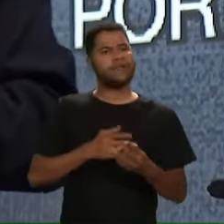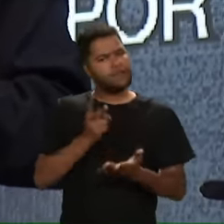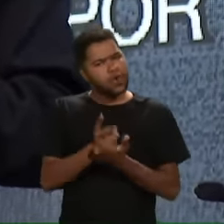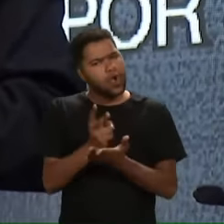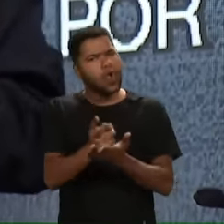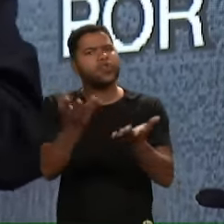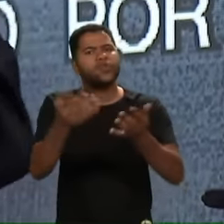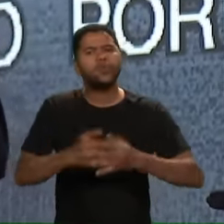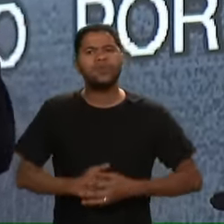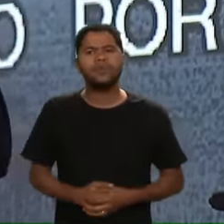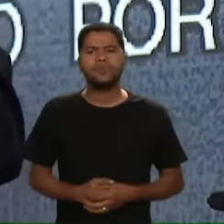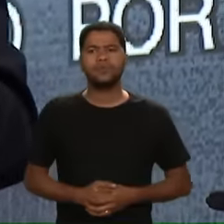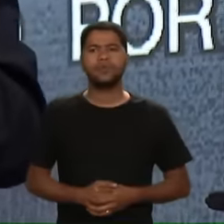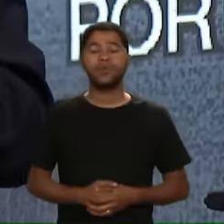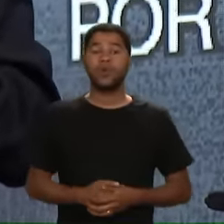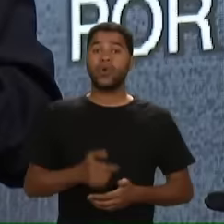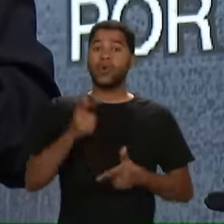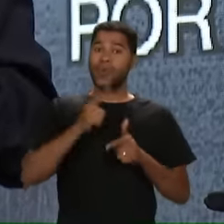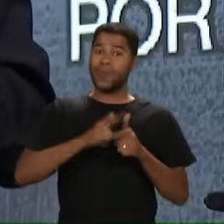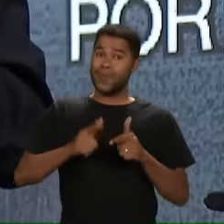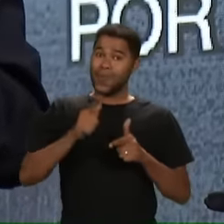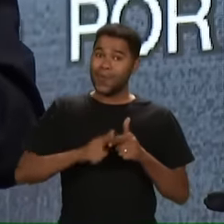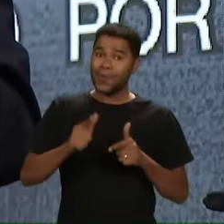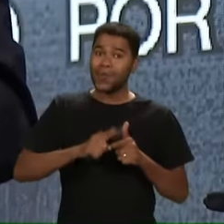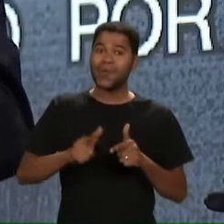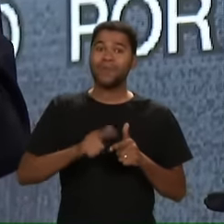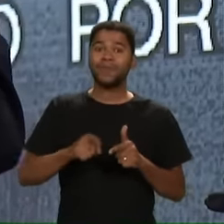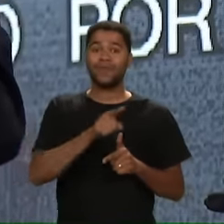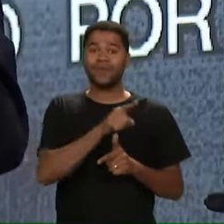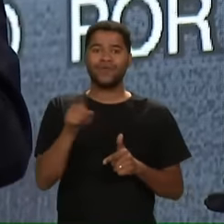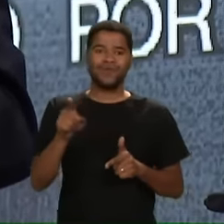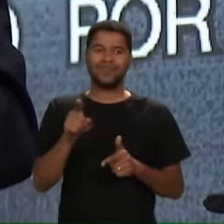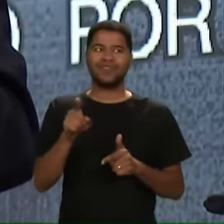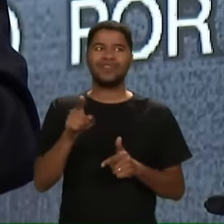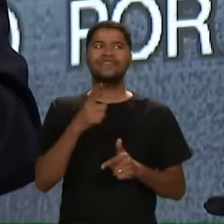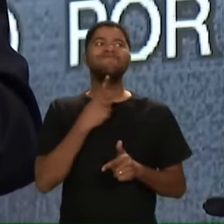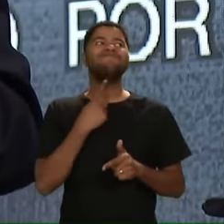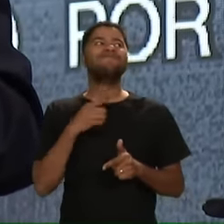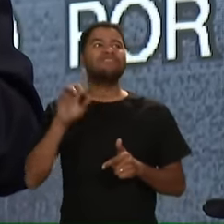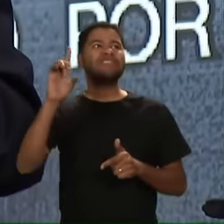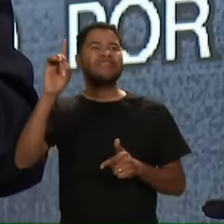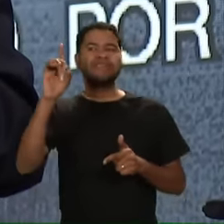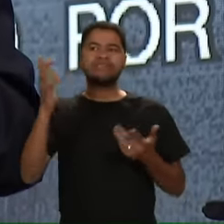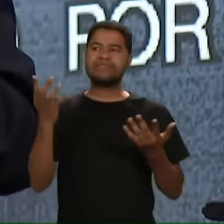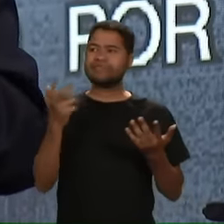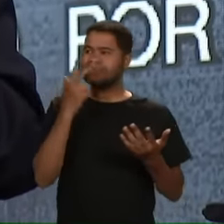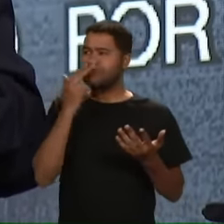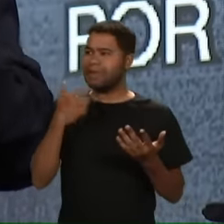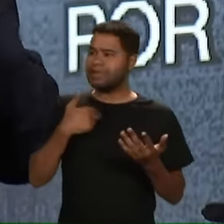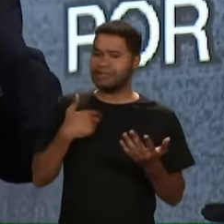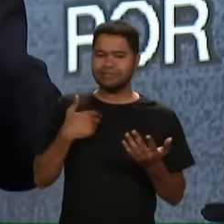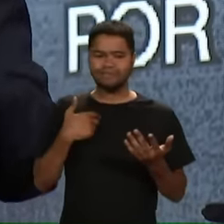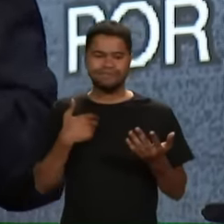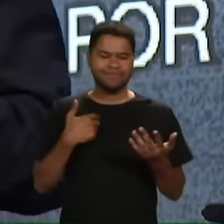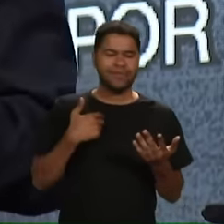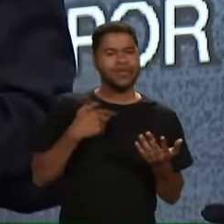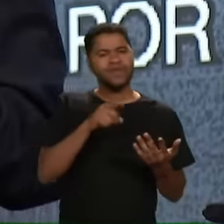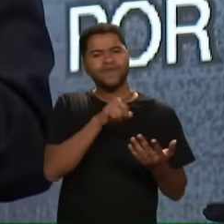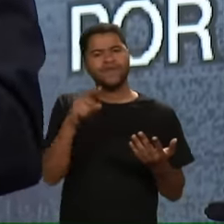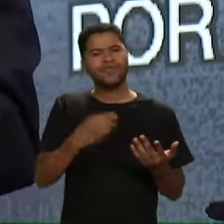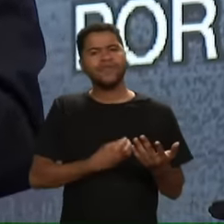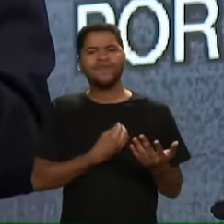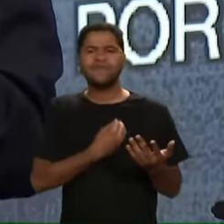nau O grande Problema É quando você Está fora Da vontade Do Senhor Muitas vezes Você está